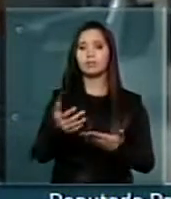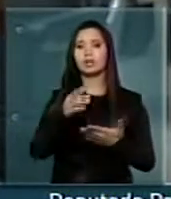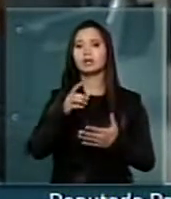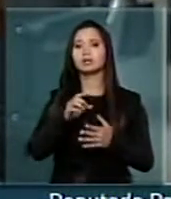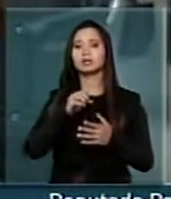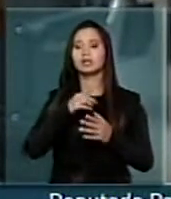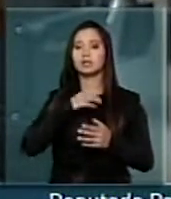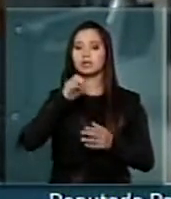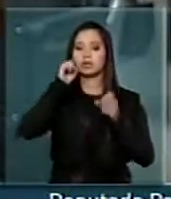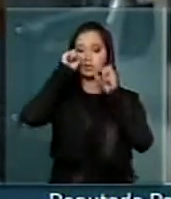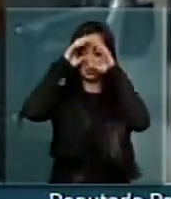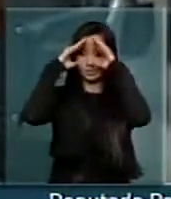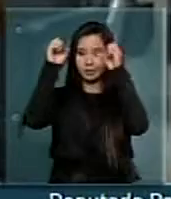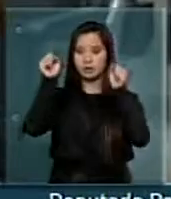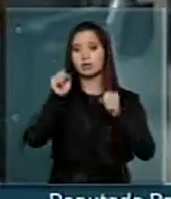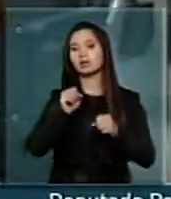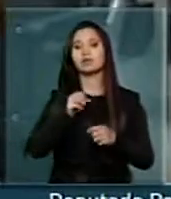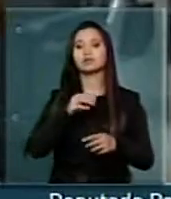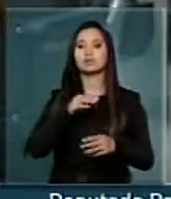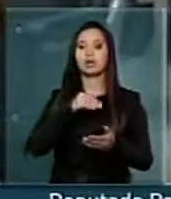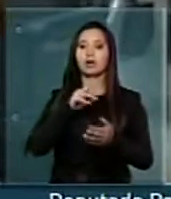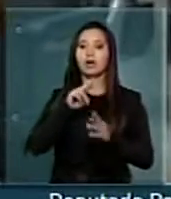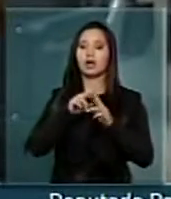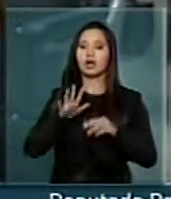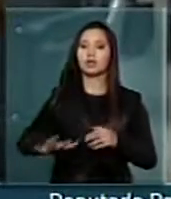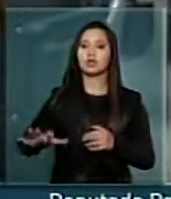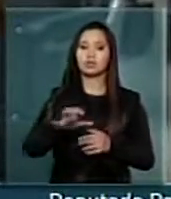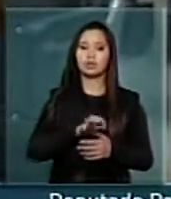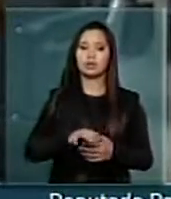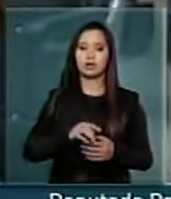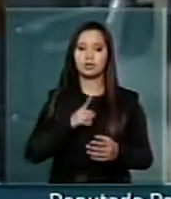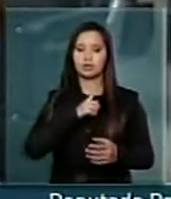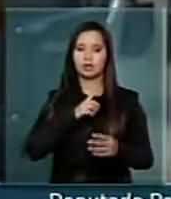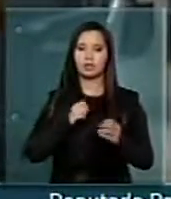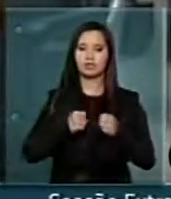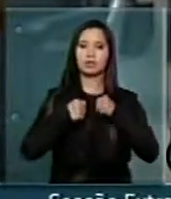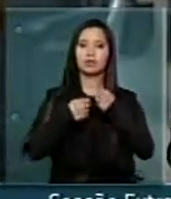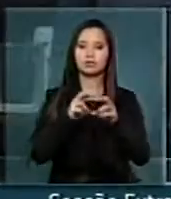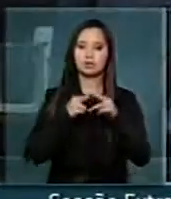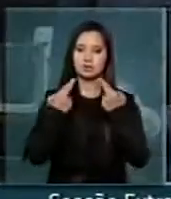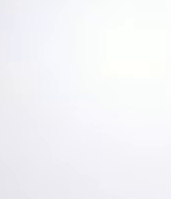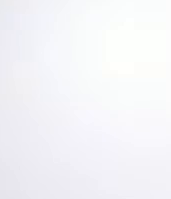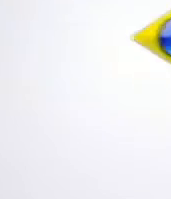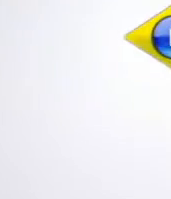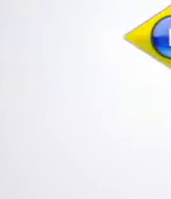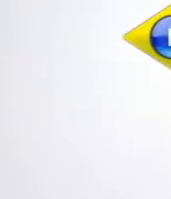Estado do Espírito Santo, senhor Ralfa Luiz, pela dedicação que teve na nossa audiência pública em Colatina. Muito obrigado, senhor presidente. Obrigado.